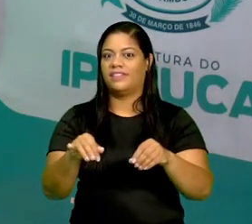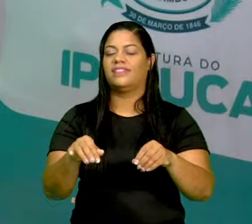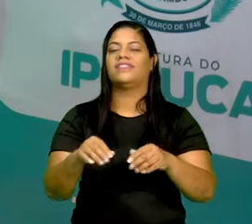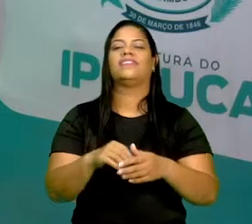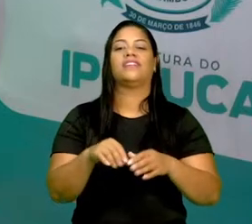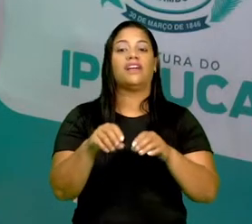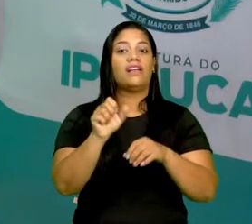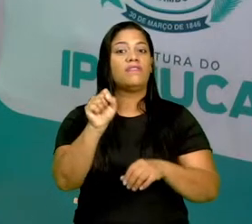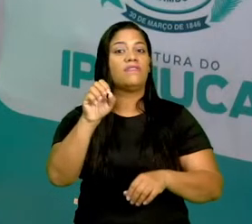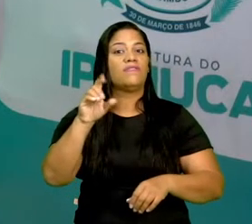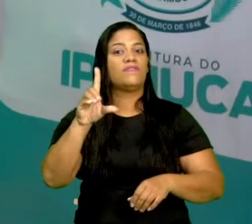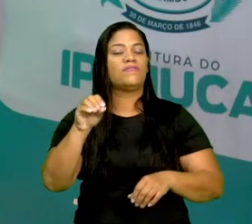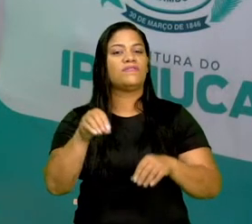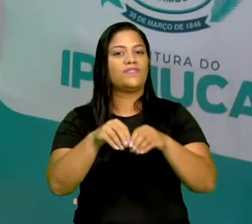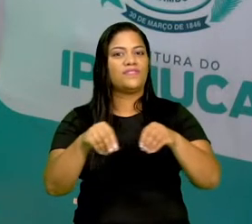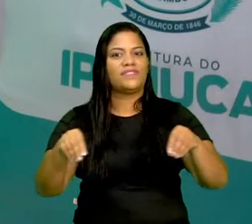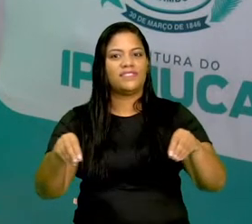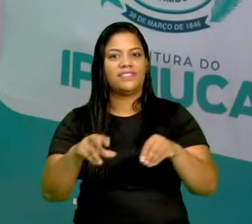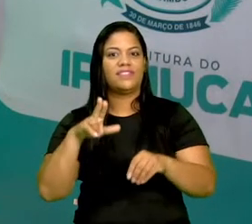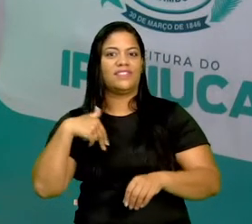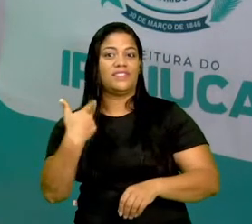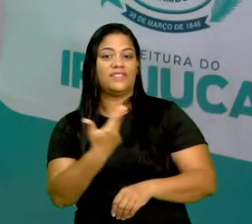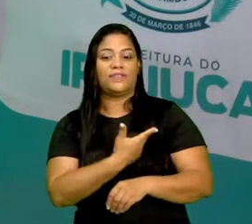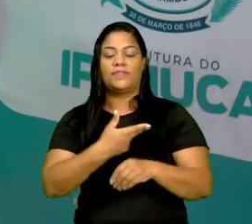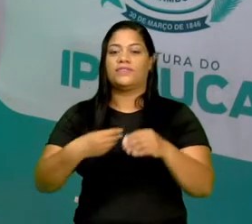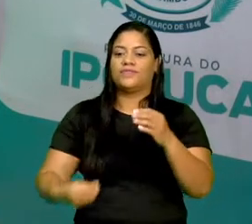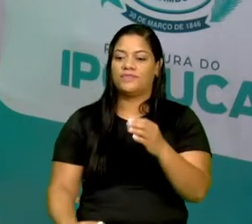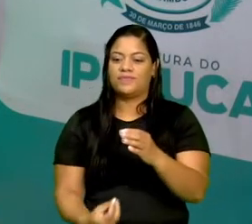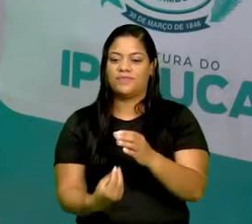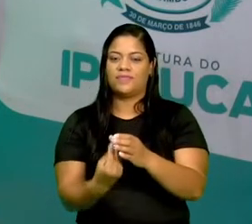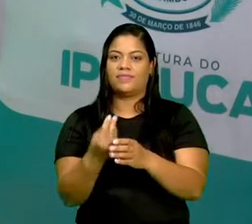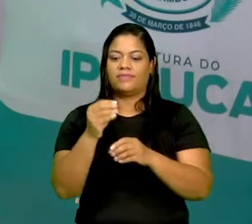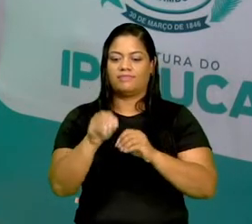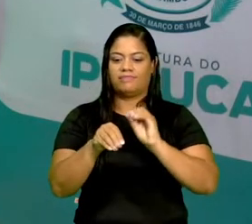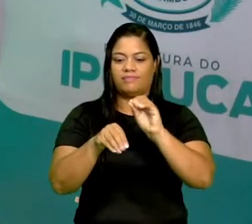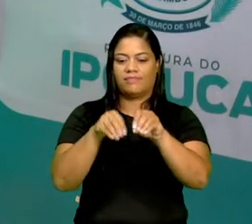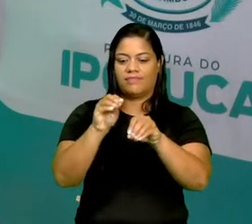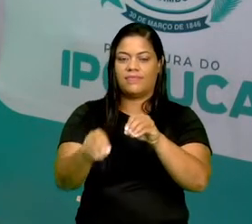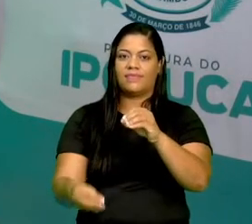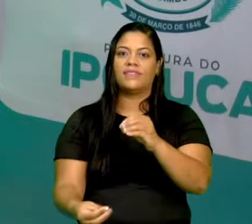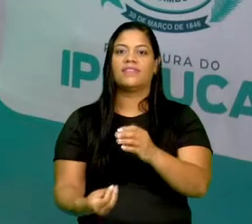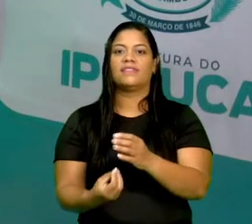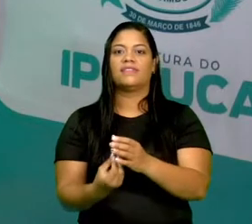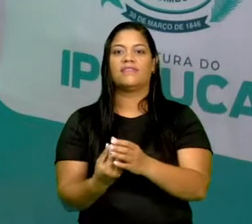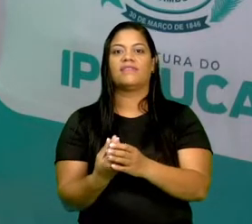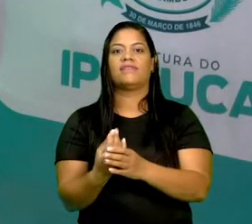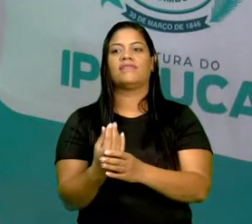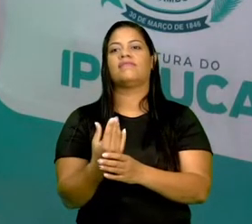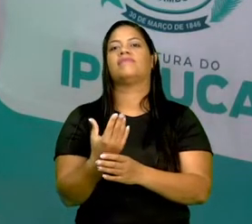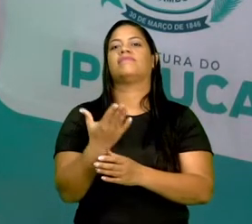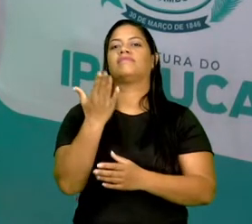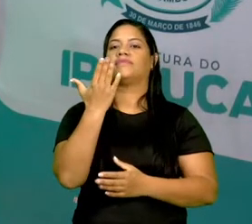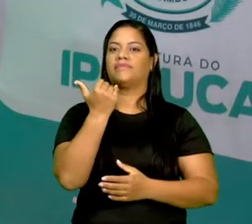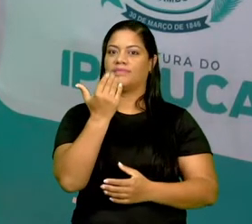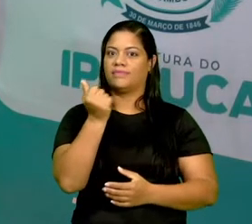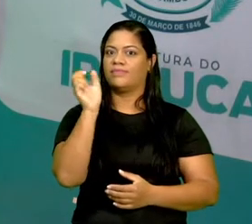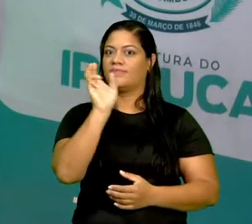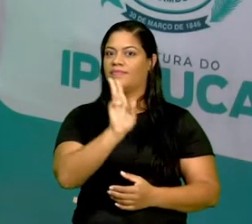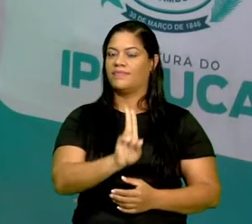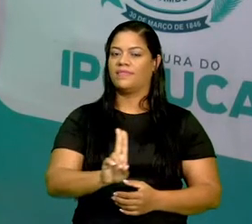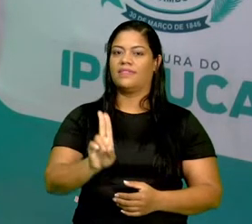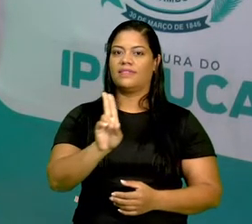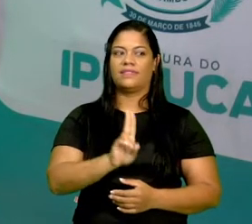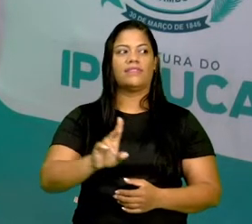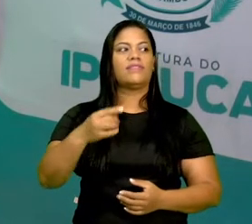através dela, nós plantamos os nossos alimentos que serão consumidos por